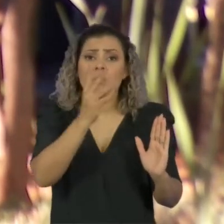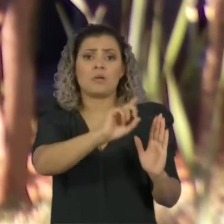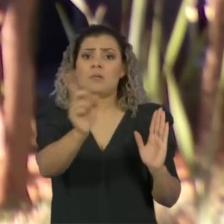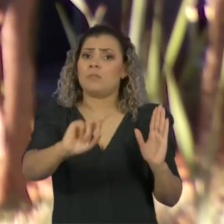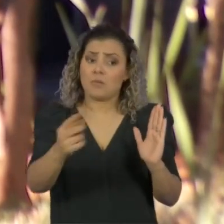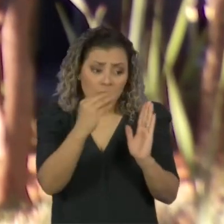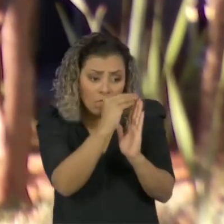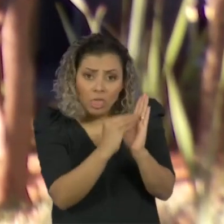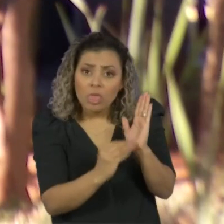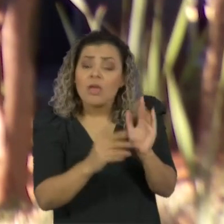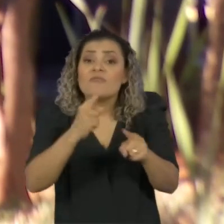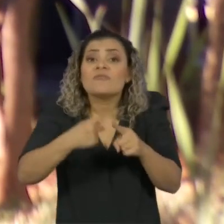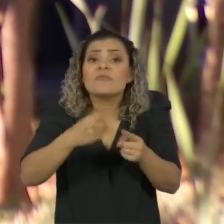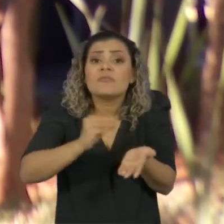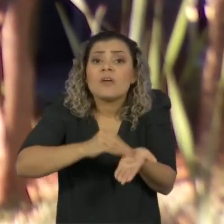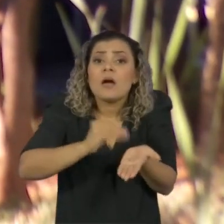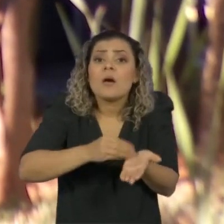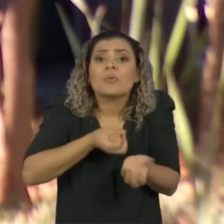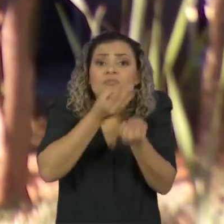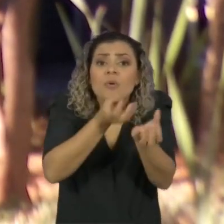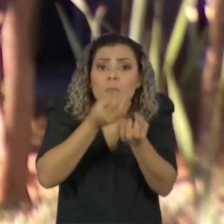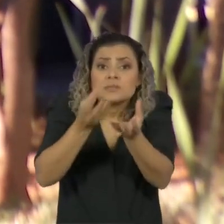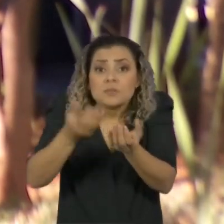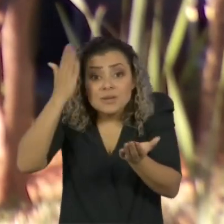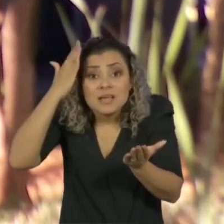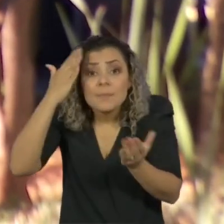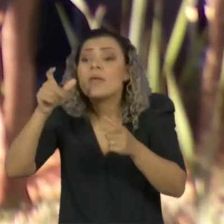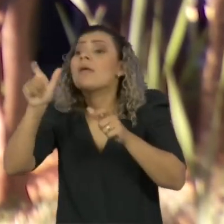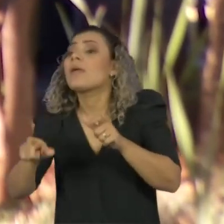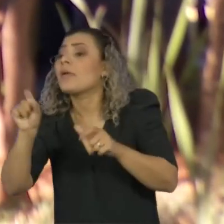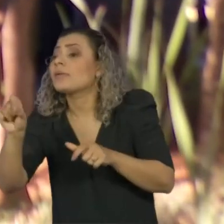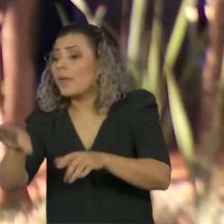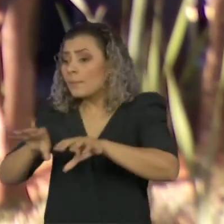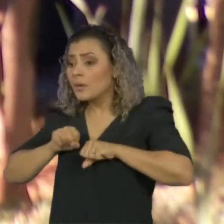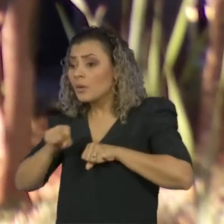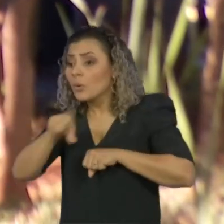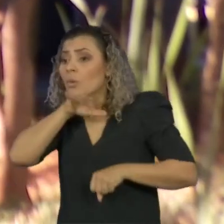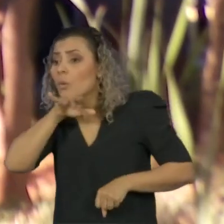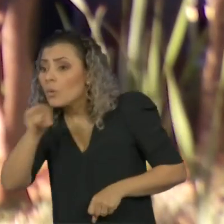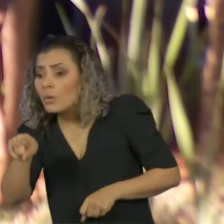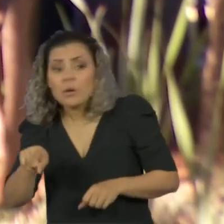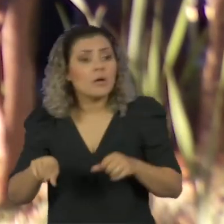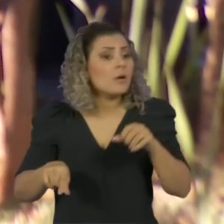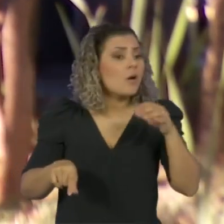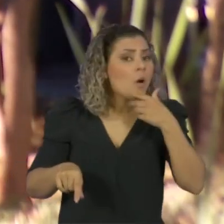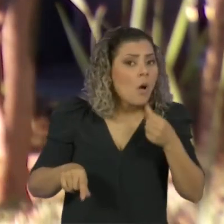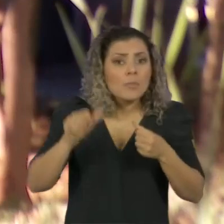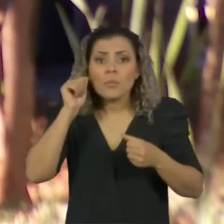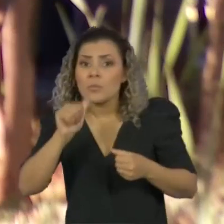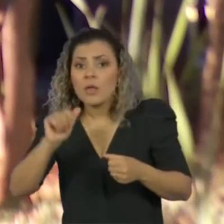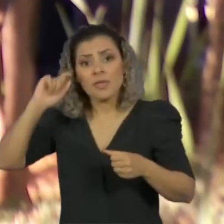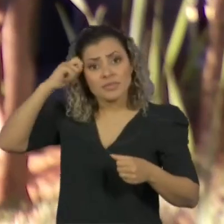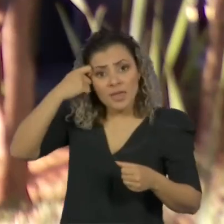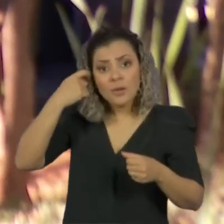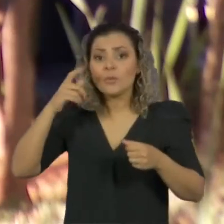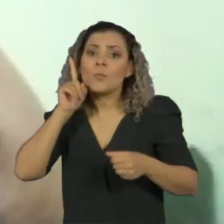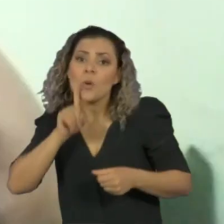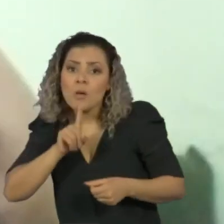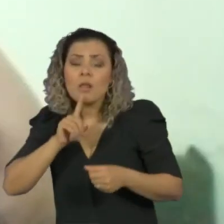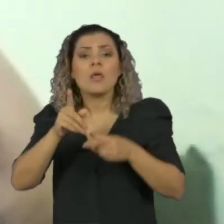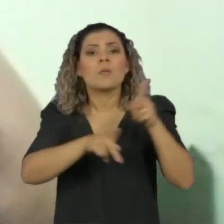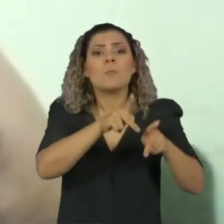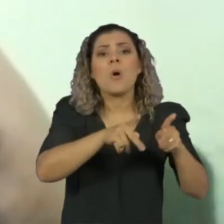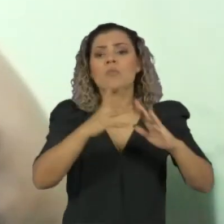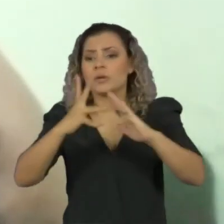do Ministério da Saúde e dificulta a compreensão mais ampla dos impactos da doença sobre os diferentes grupos populacionais.